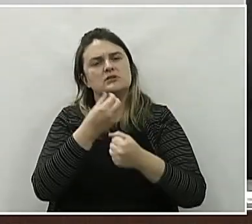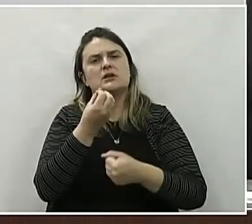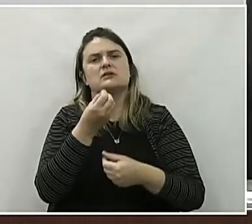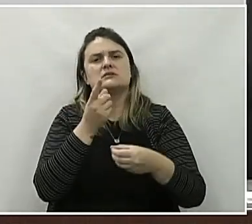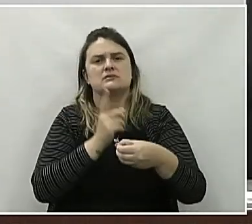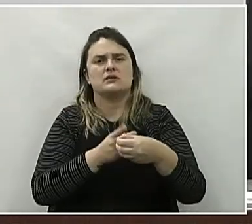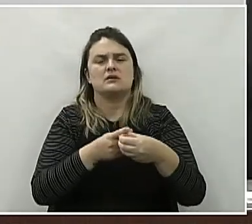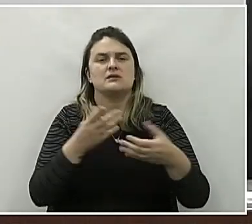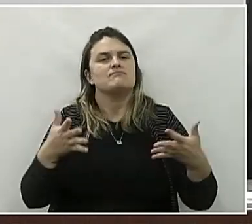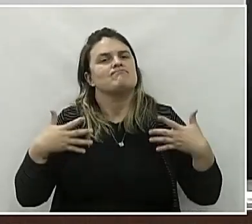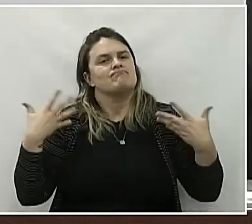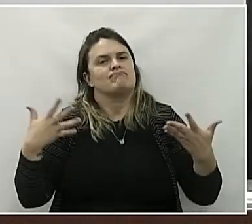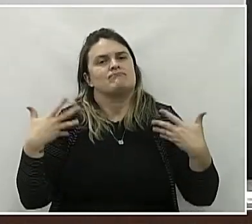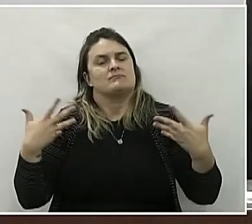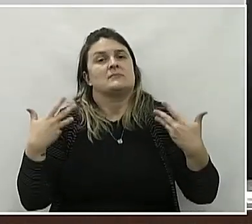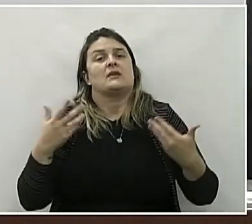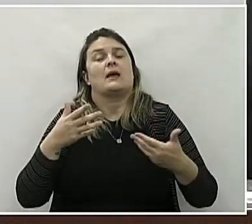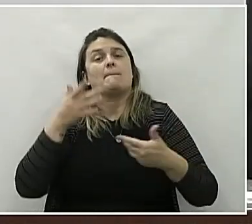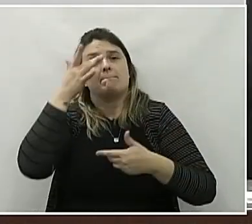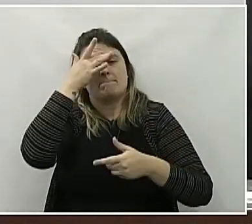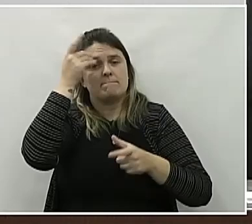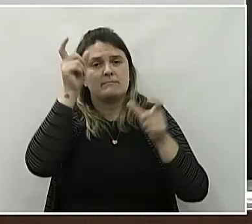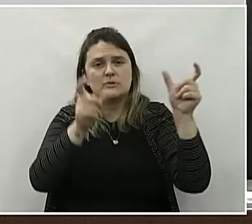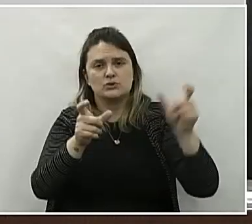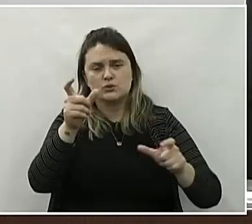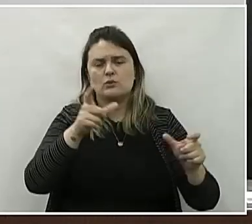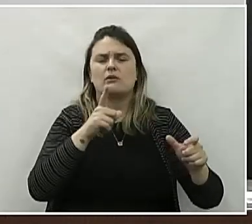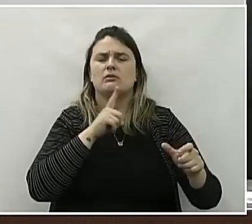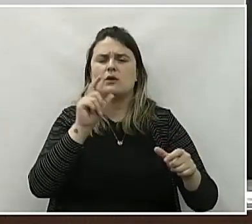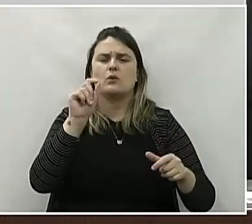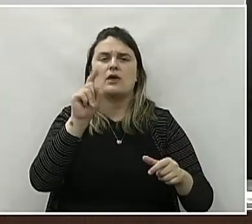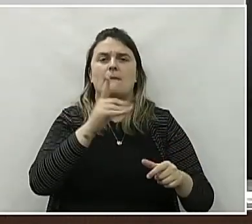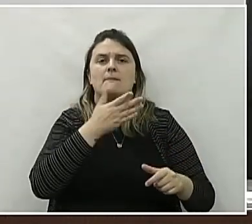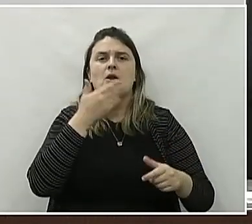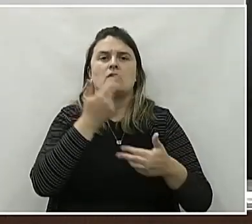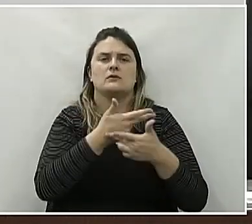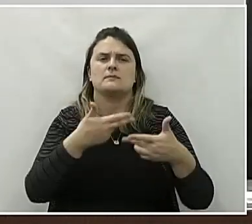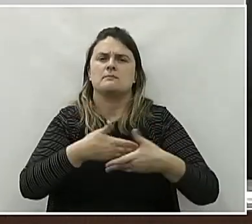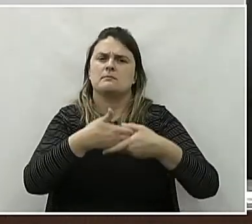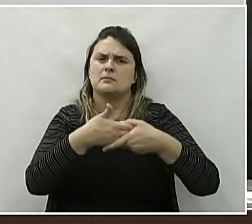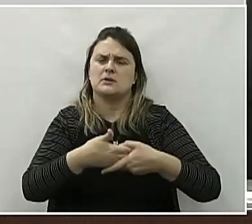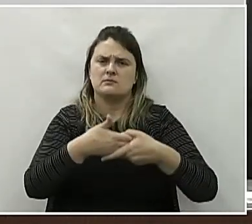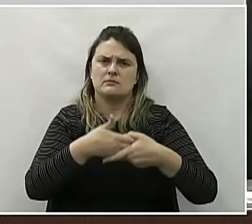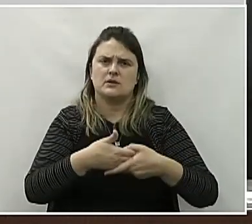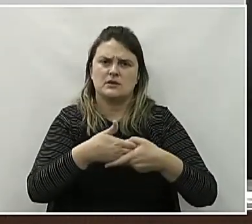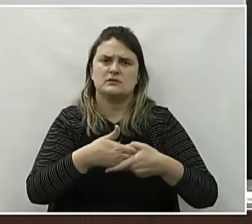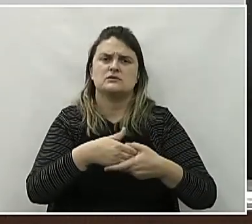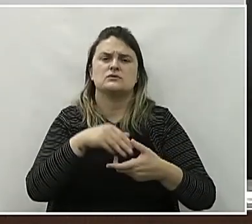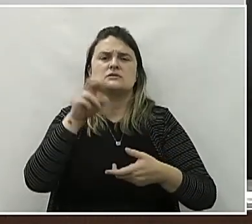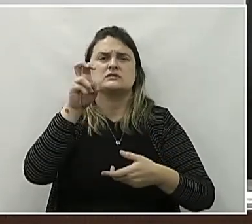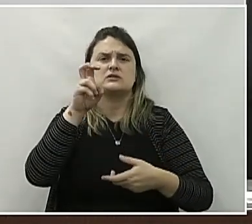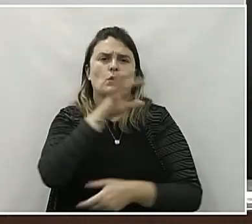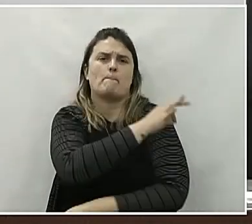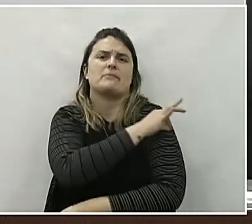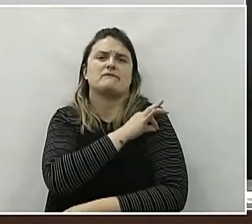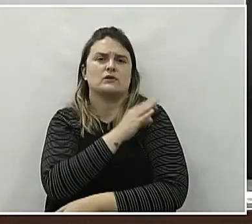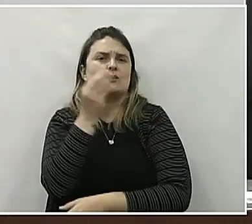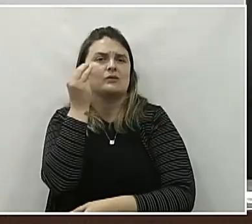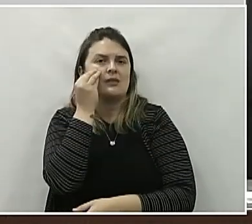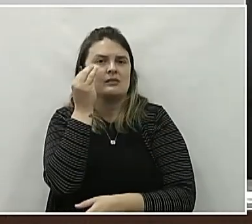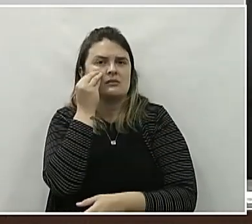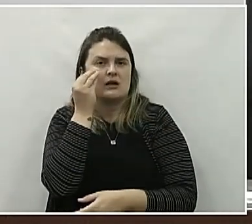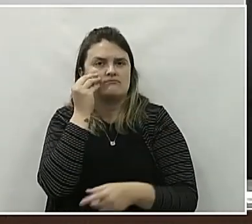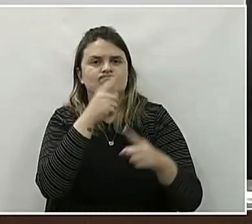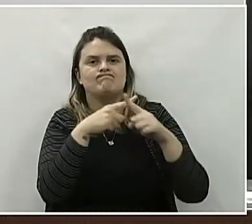cidade alegre, onde as pessoas tenham as melhores coisas. Parabenizar aí os cinco prefeitos que